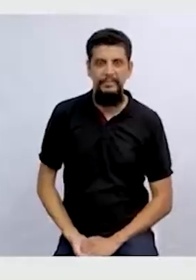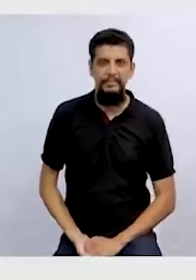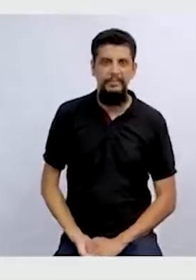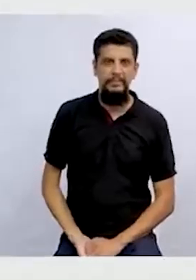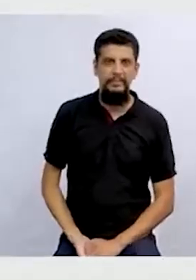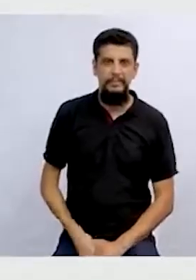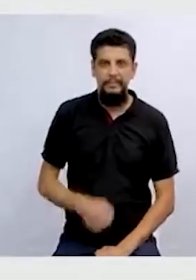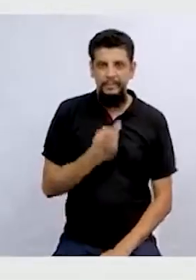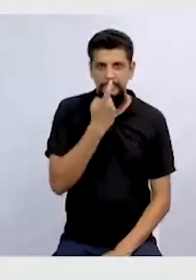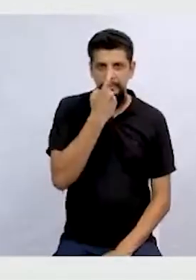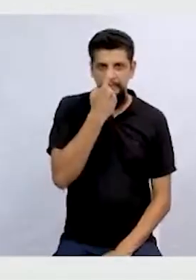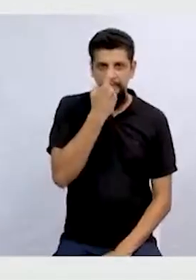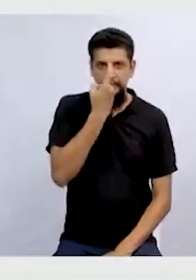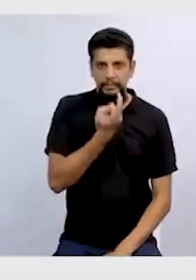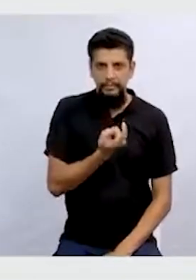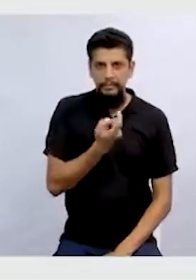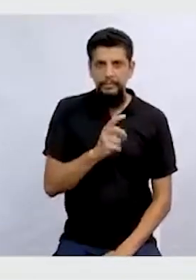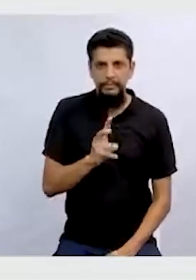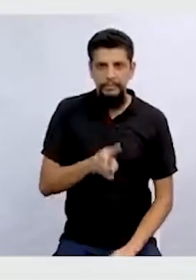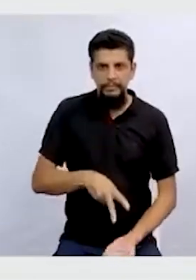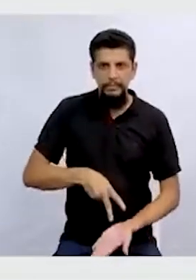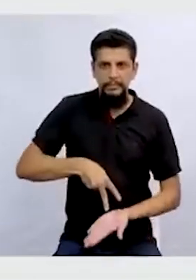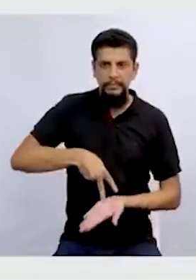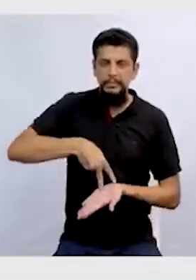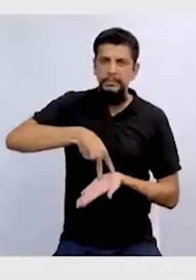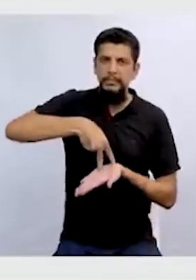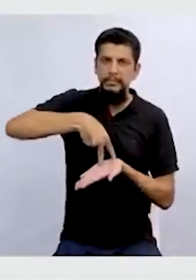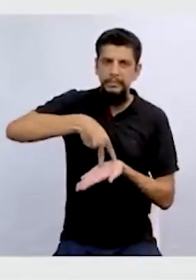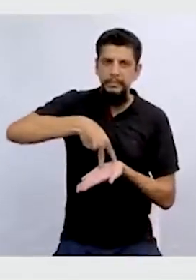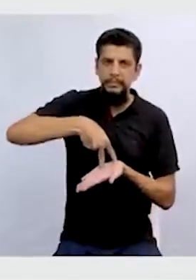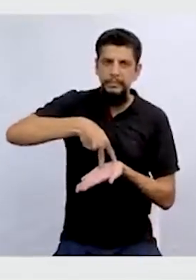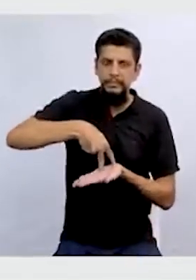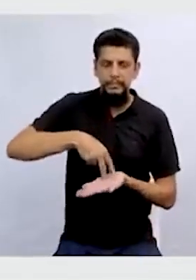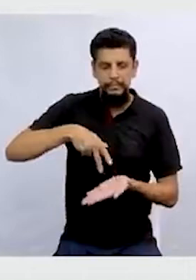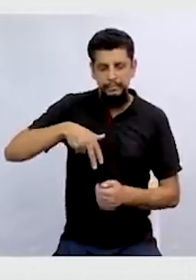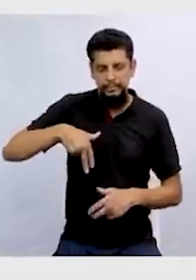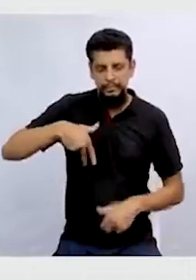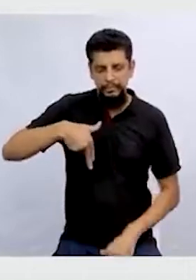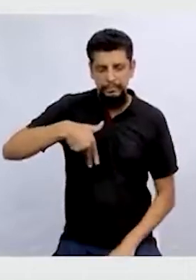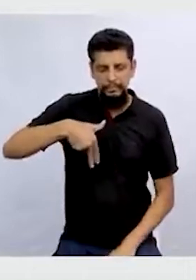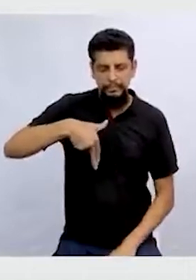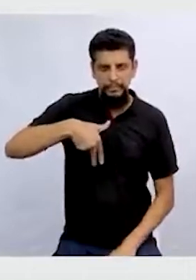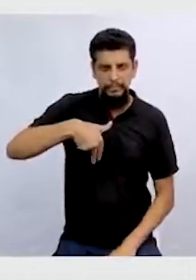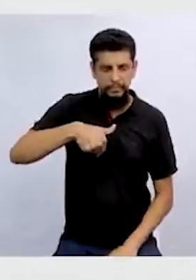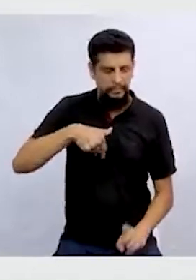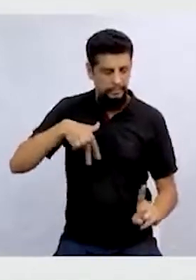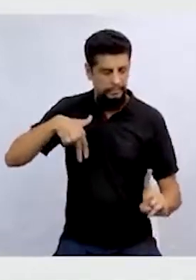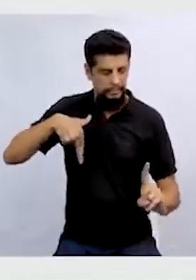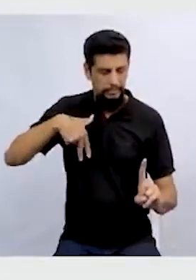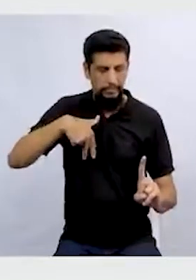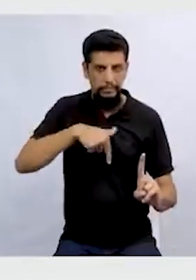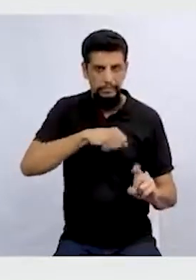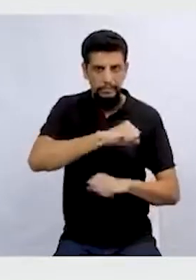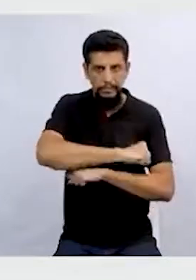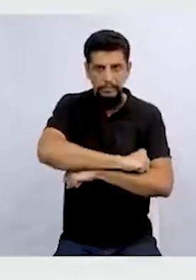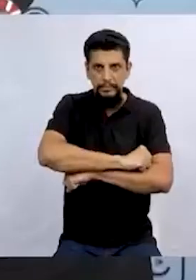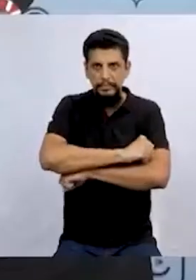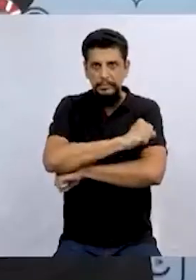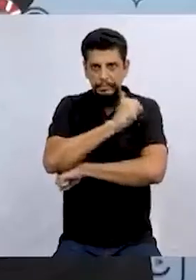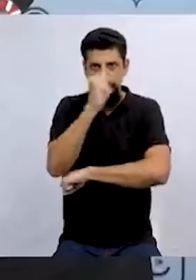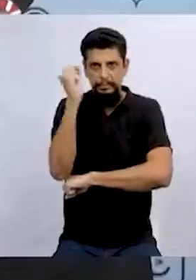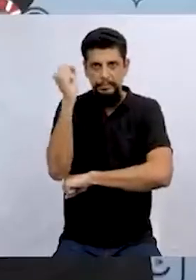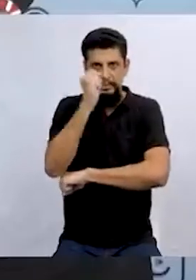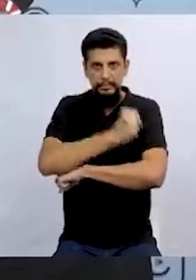A bruxa levantou-se lentamente e caminhou lentamente em direção à janela.